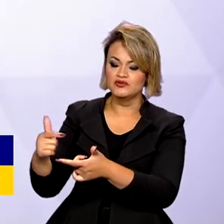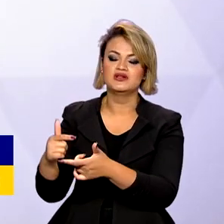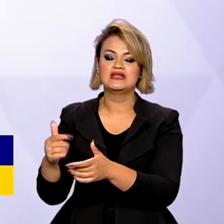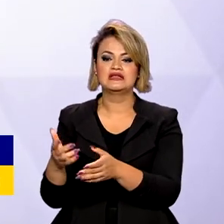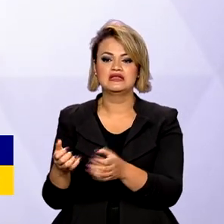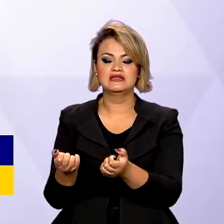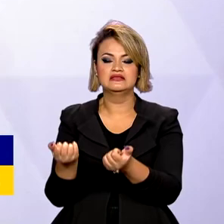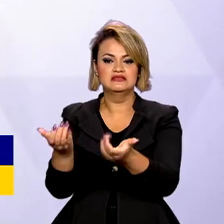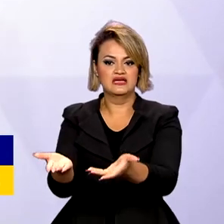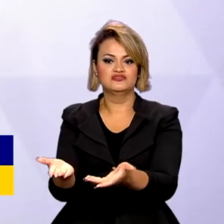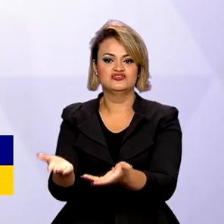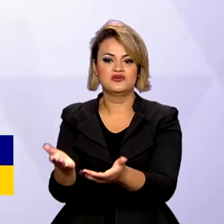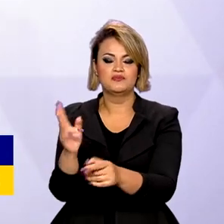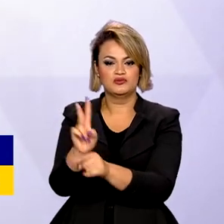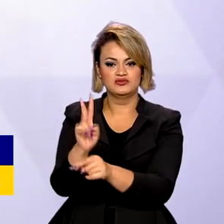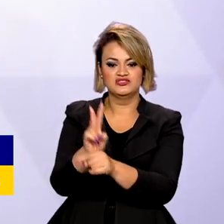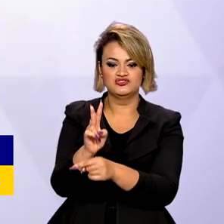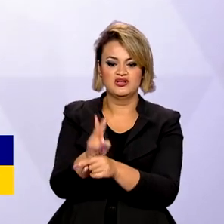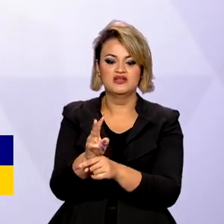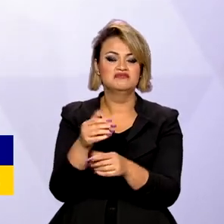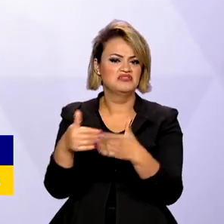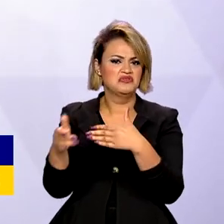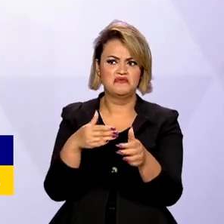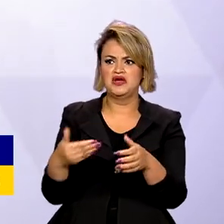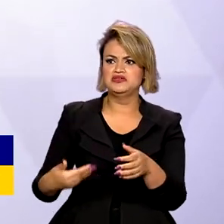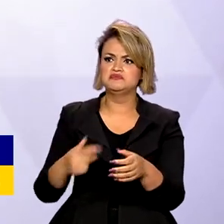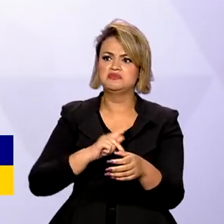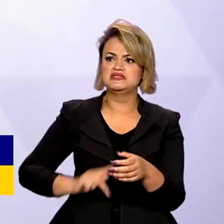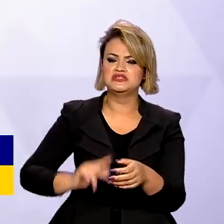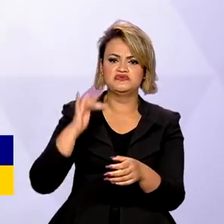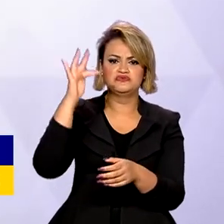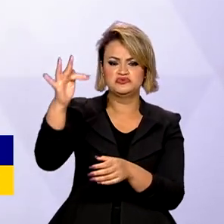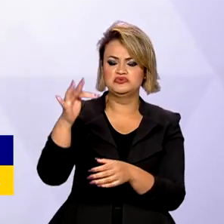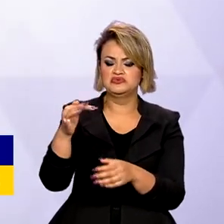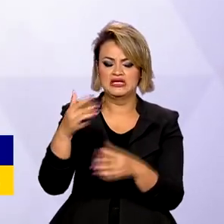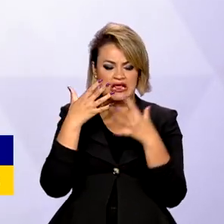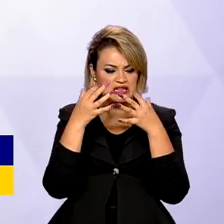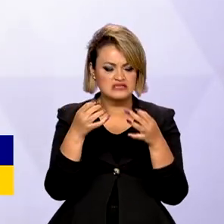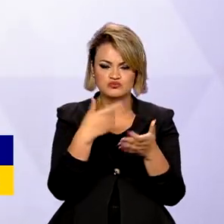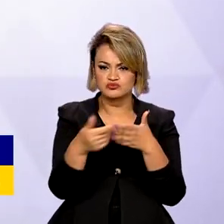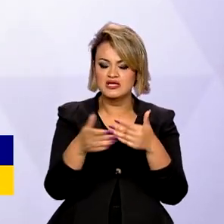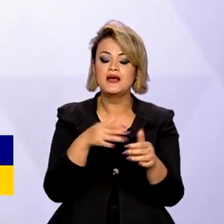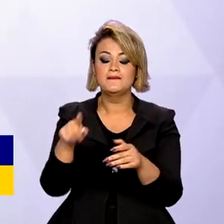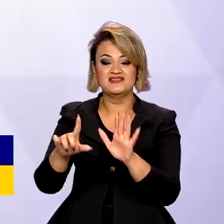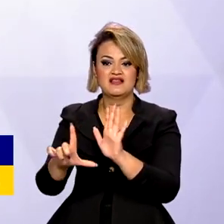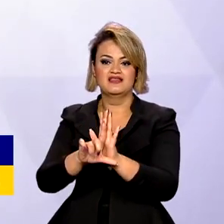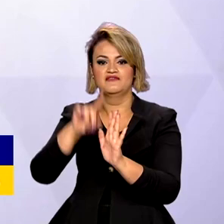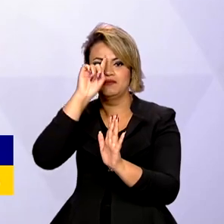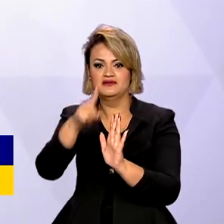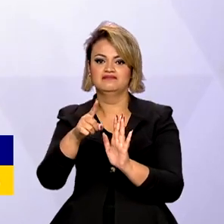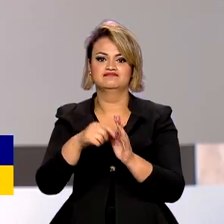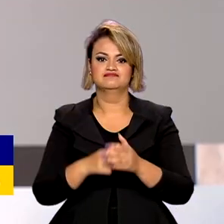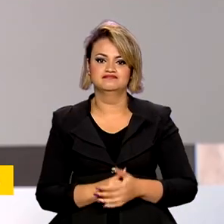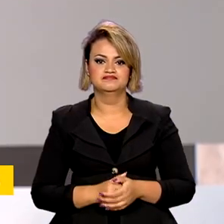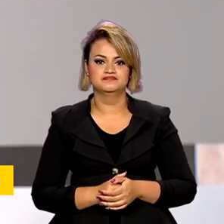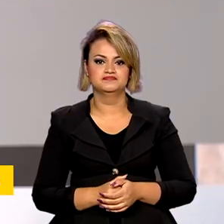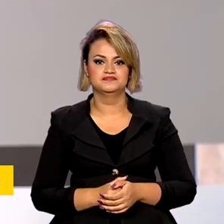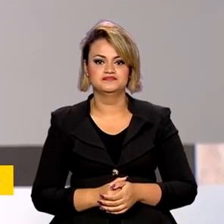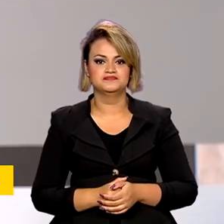servidores, mesmo que você tenha à frente de um governo alguém que não tenha sensibilidade e a preocupação do presidente Lula.